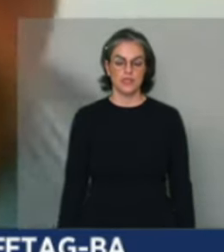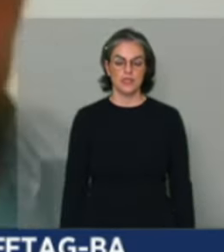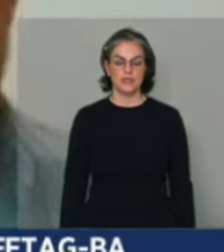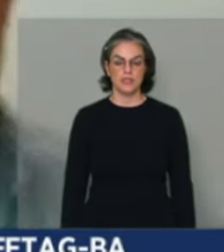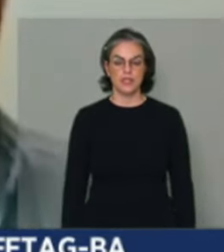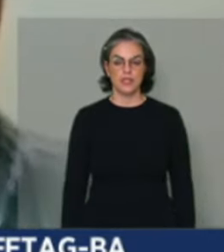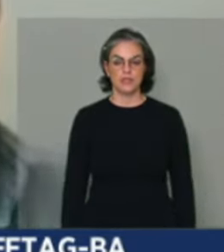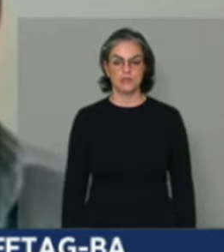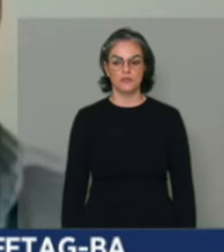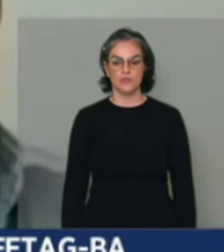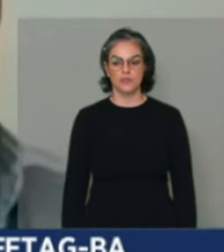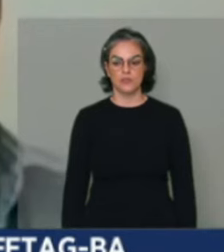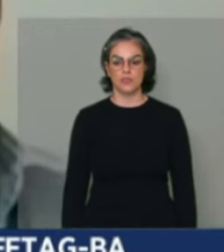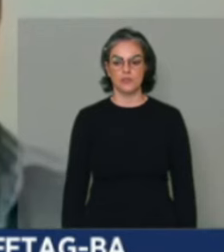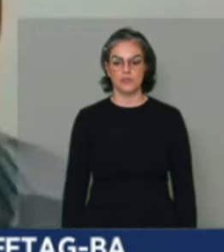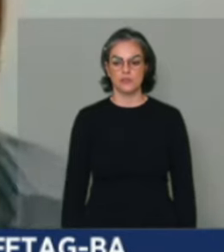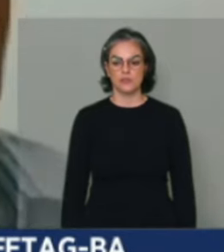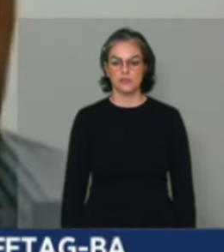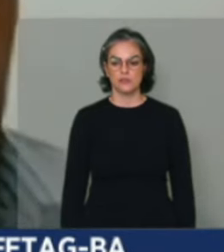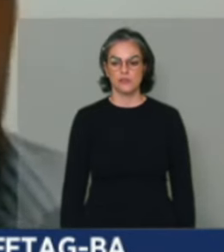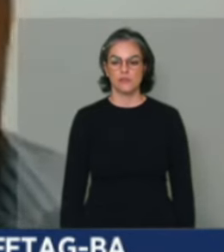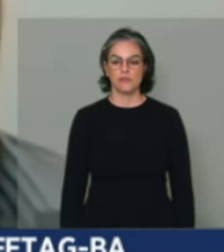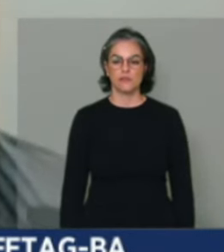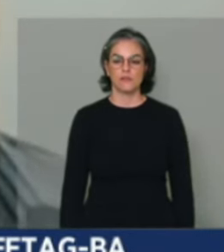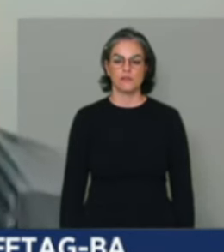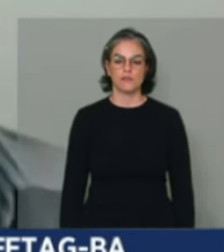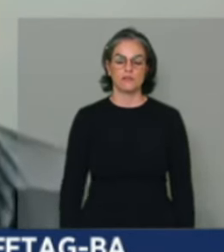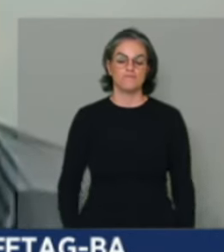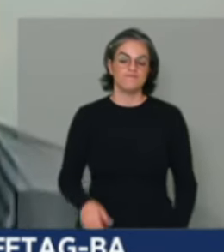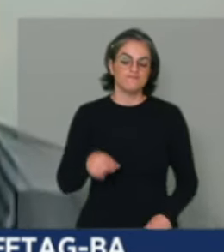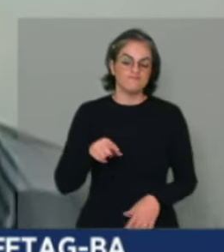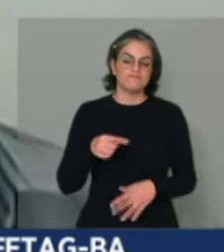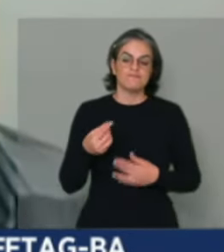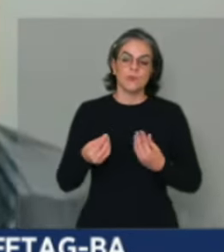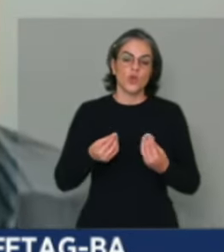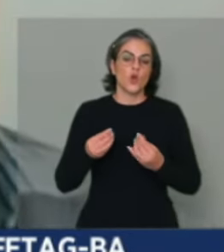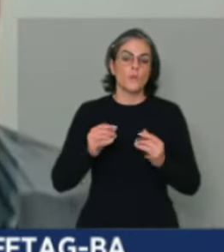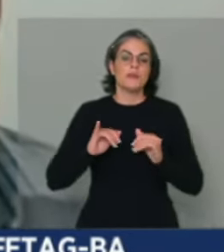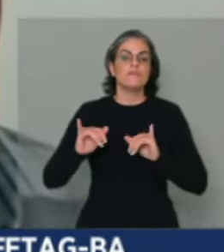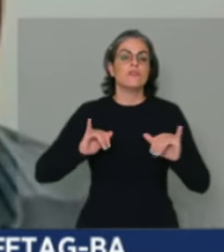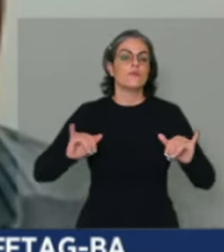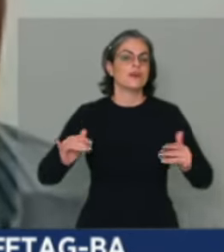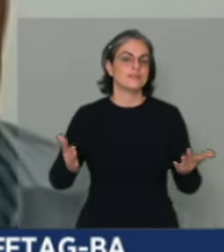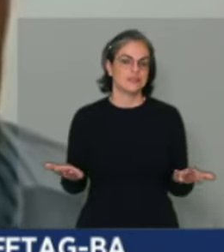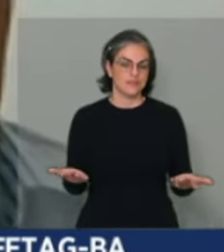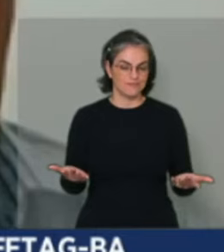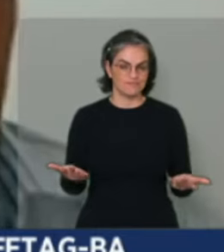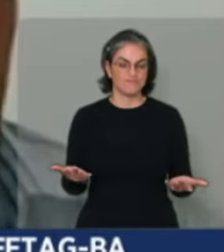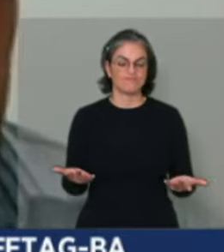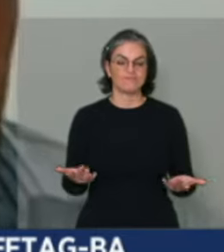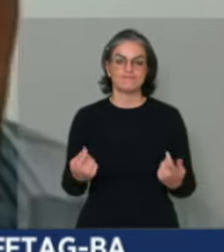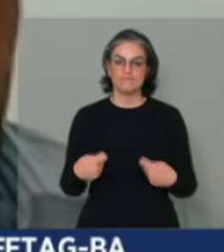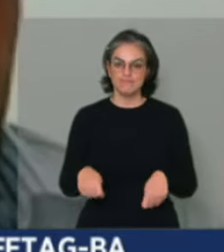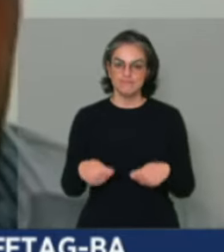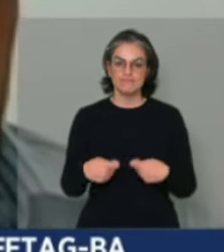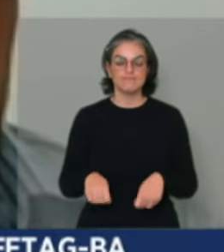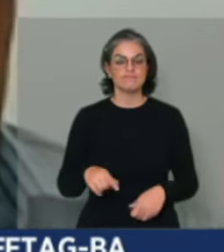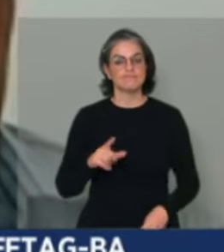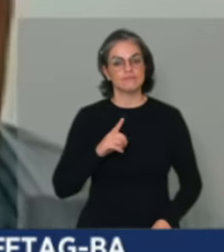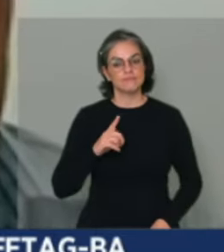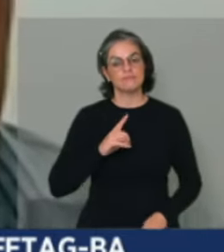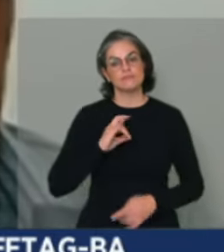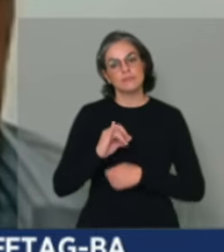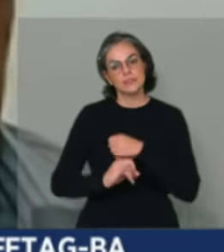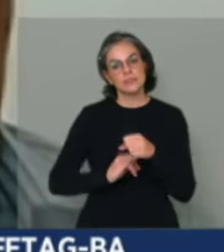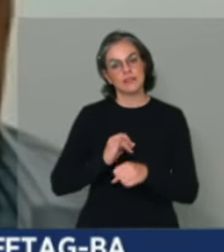É necessário investimento para que as famílias, né? Elas possam ter acesso à internet e qualificação para utilização